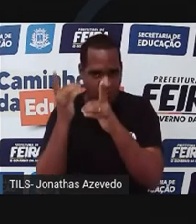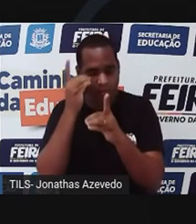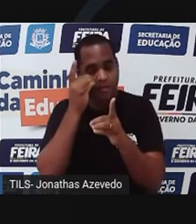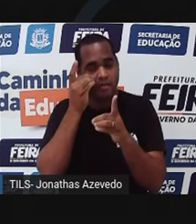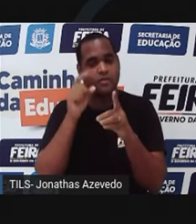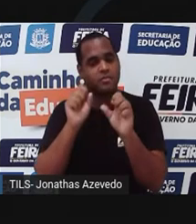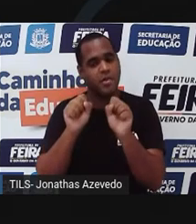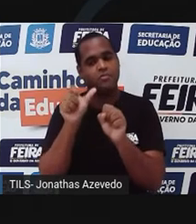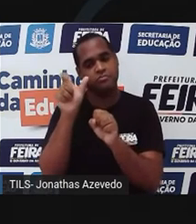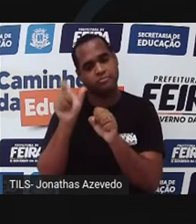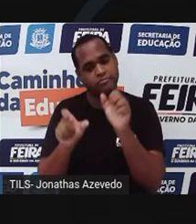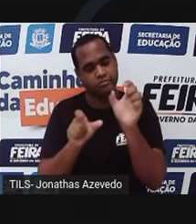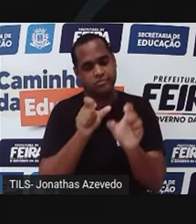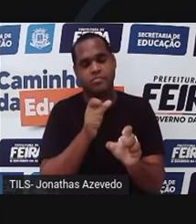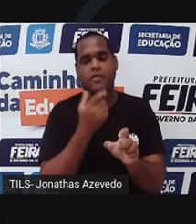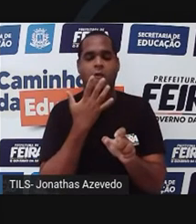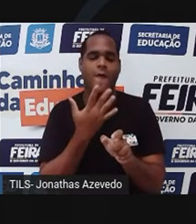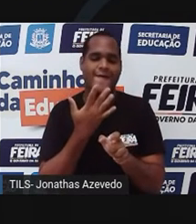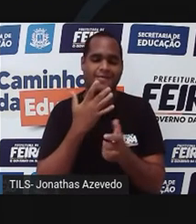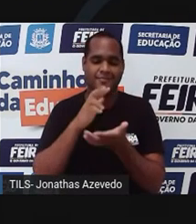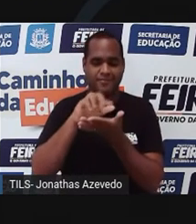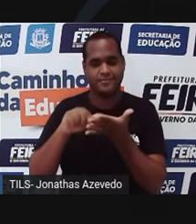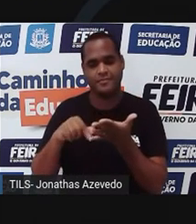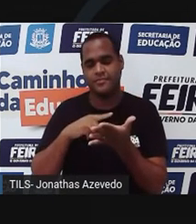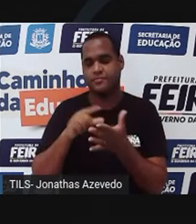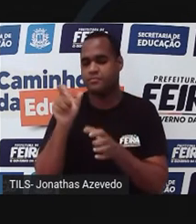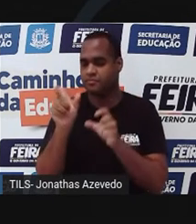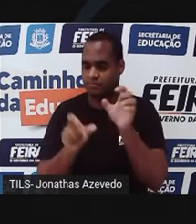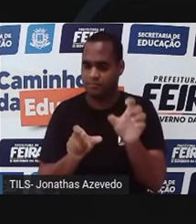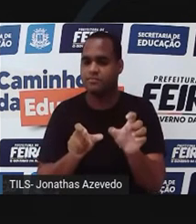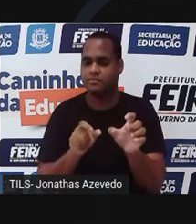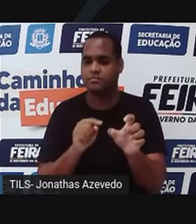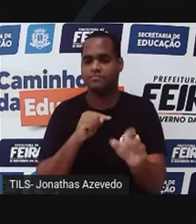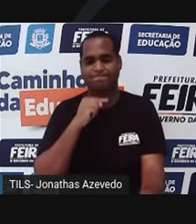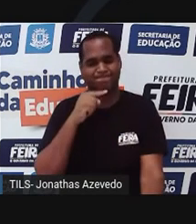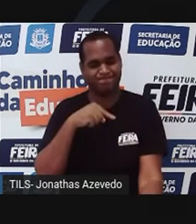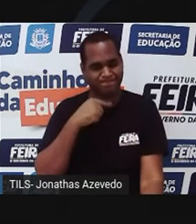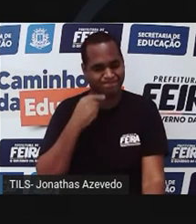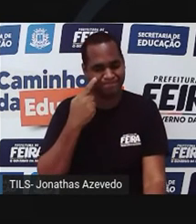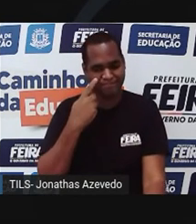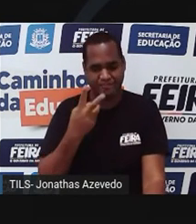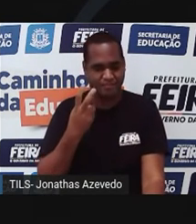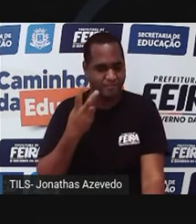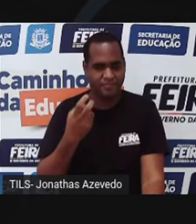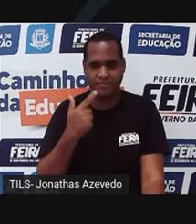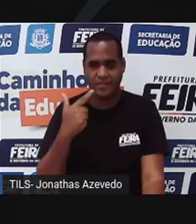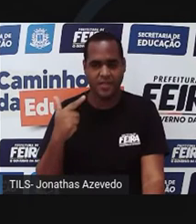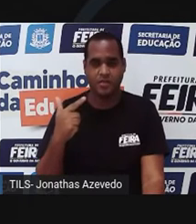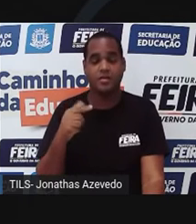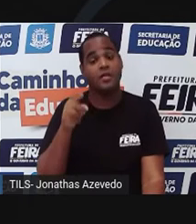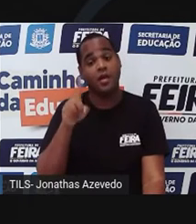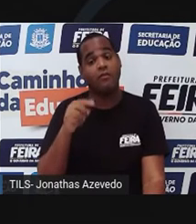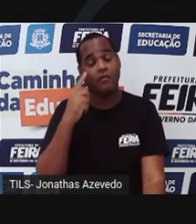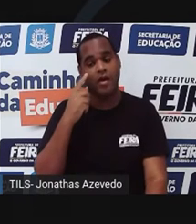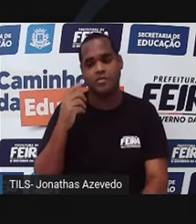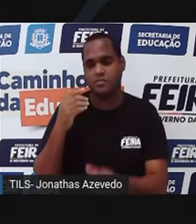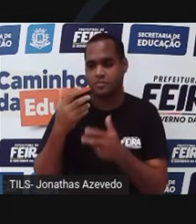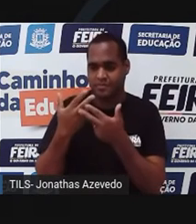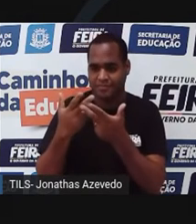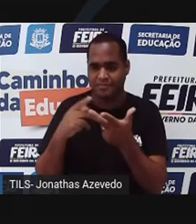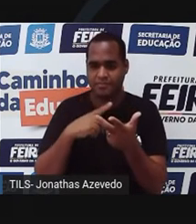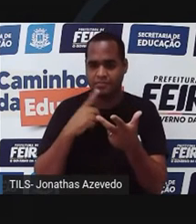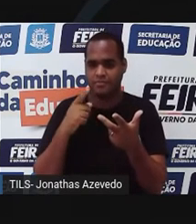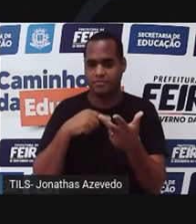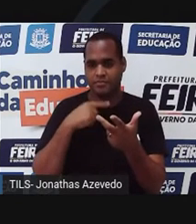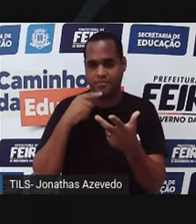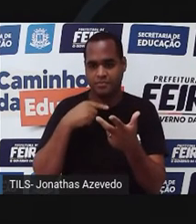as cores que o paciente não consegue perceber. Então, elas são divididas naqueles